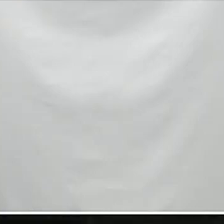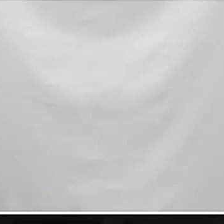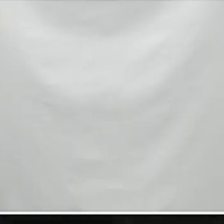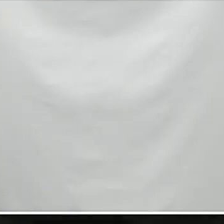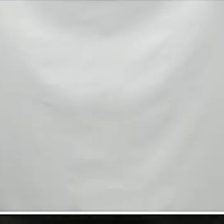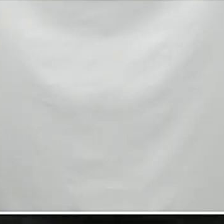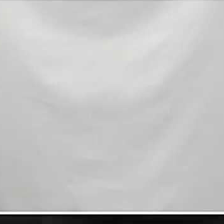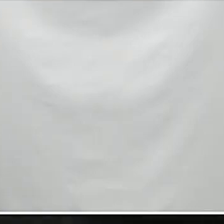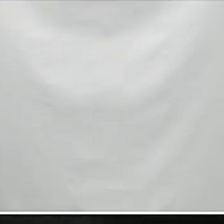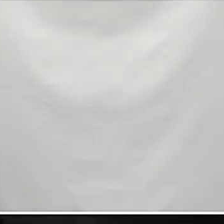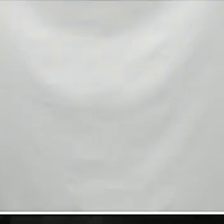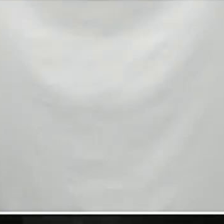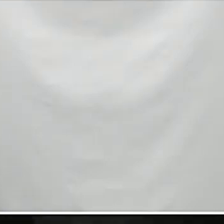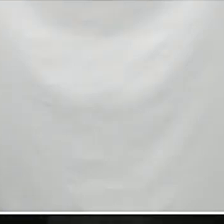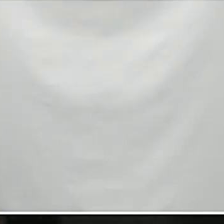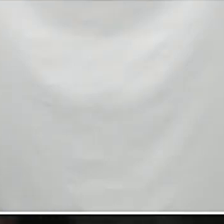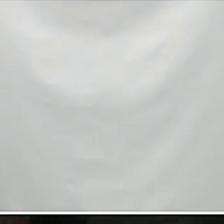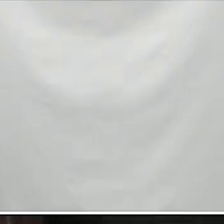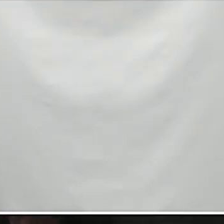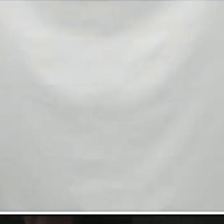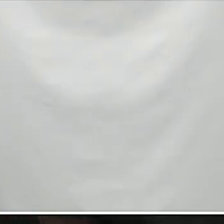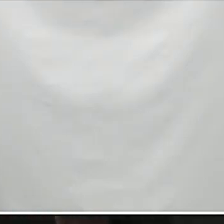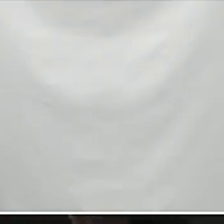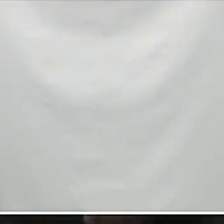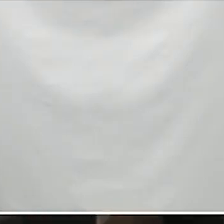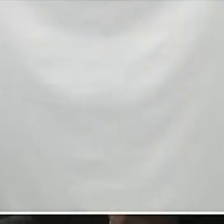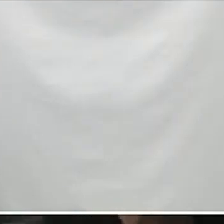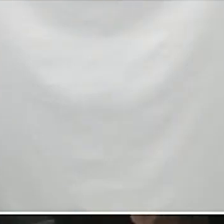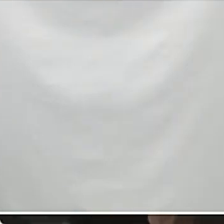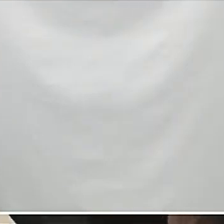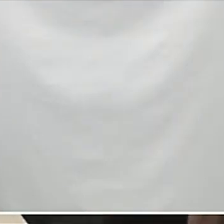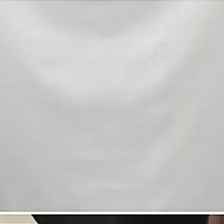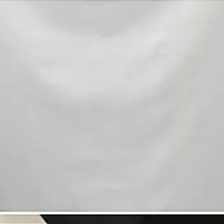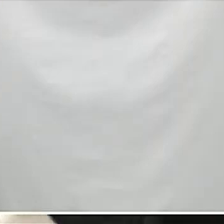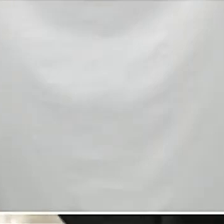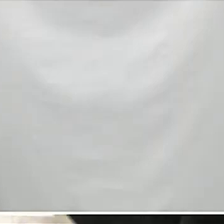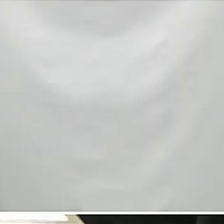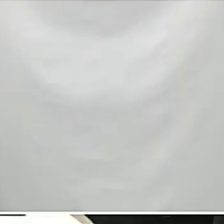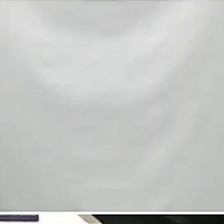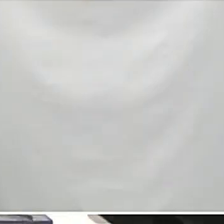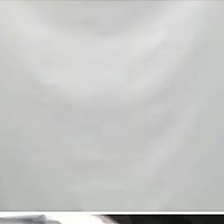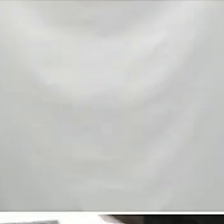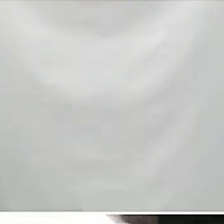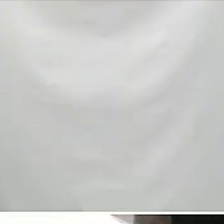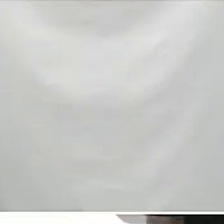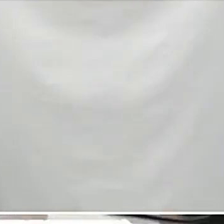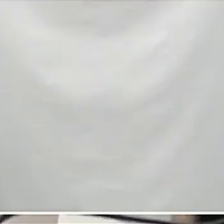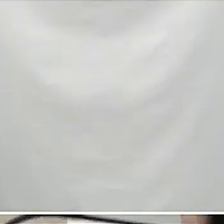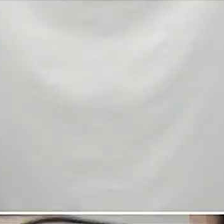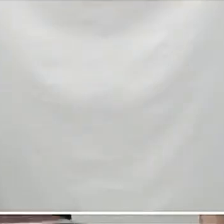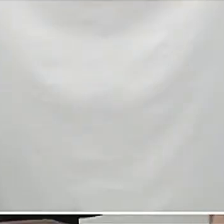Brasileiro